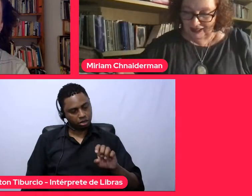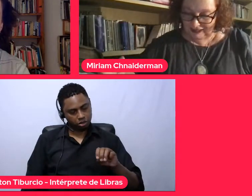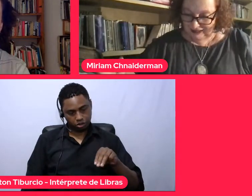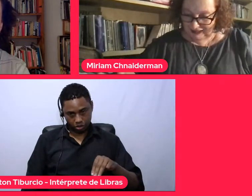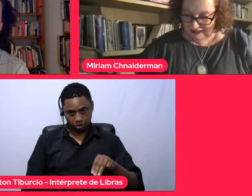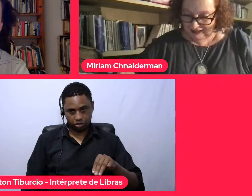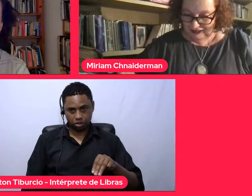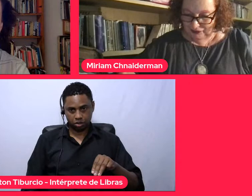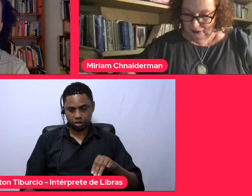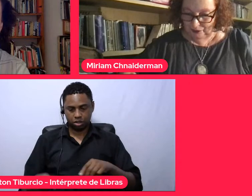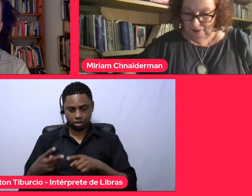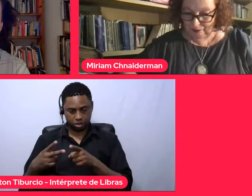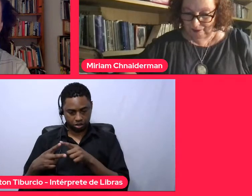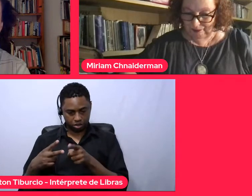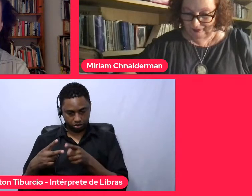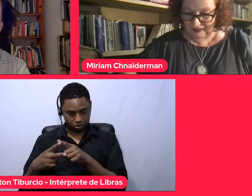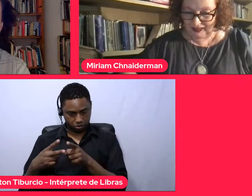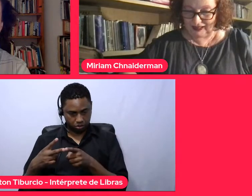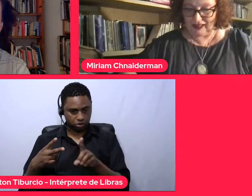fora, estrangeiros.